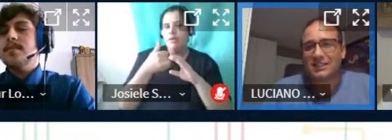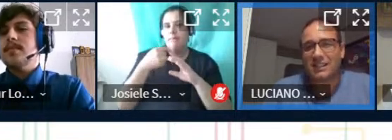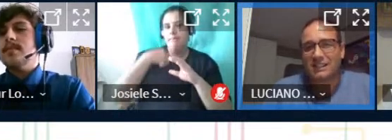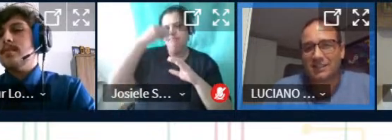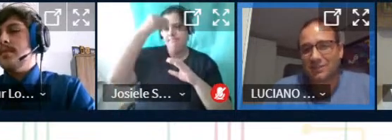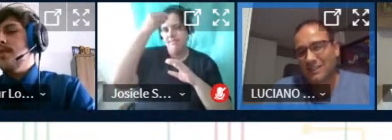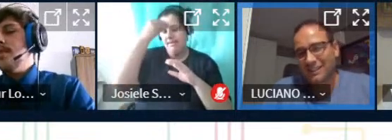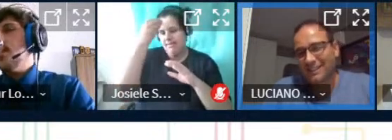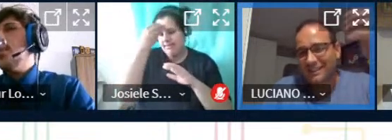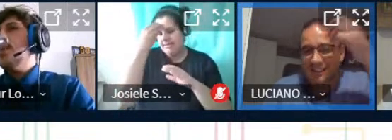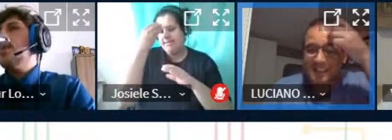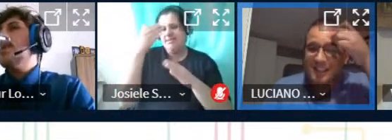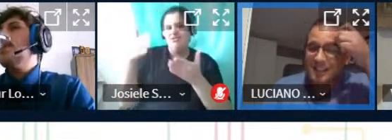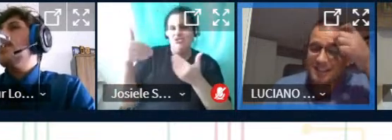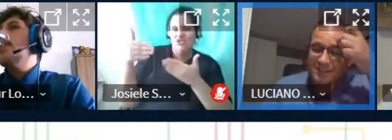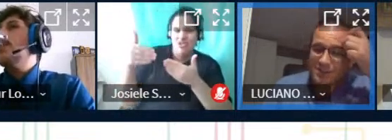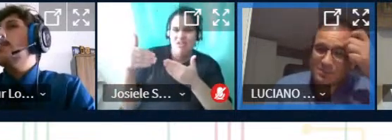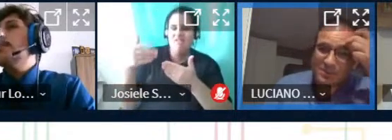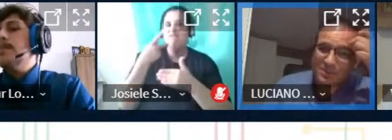agonizados essa geração